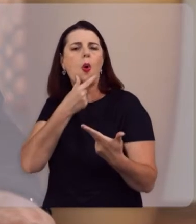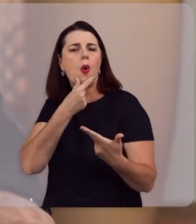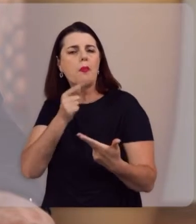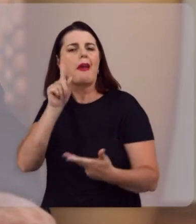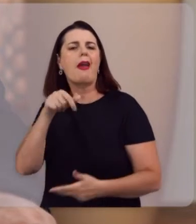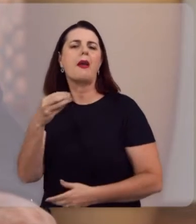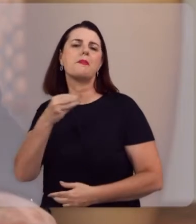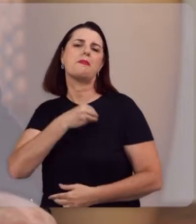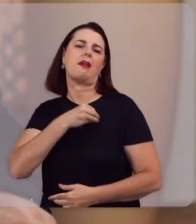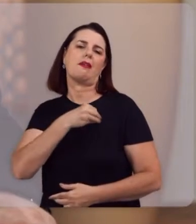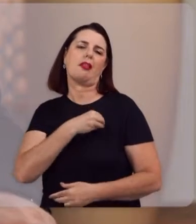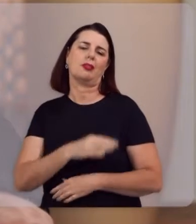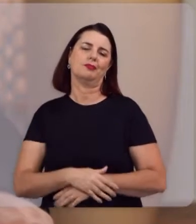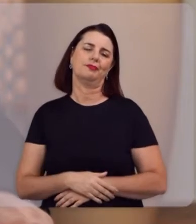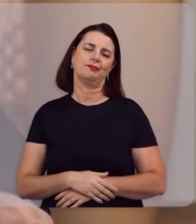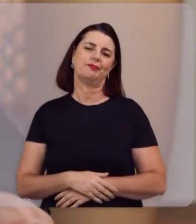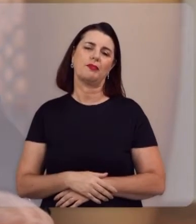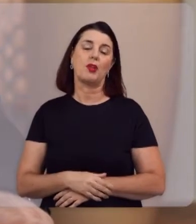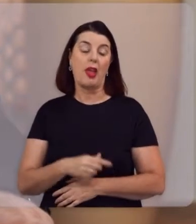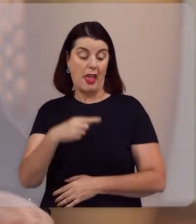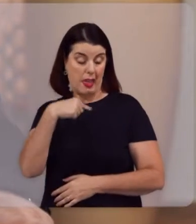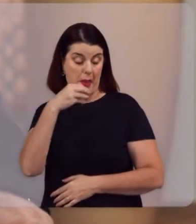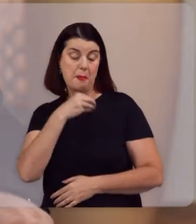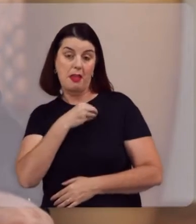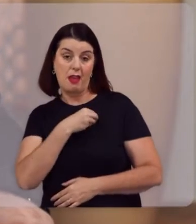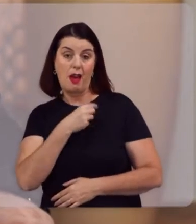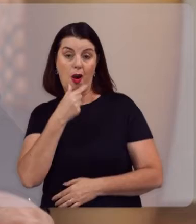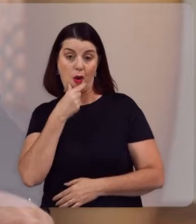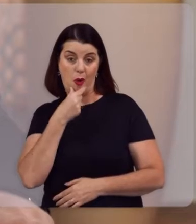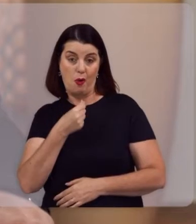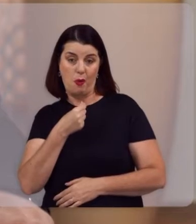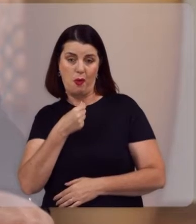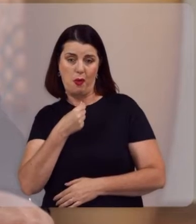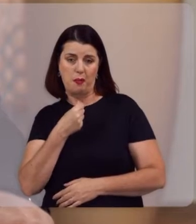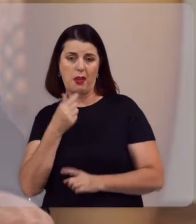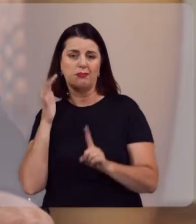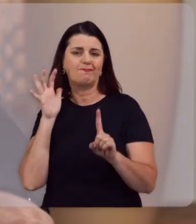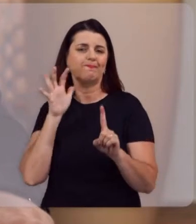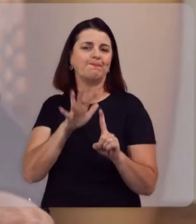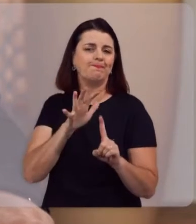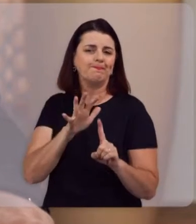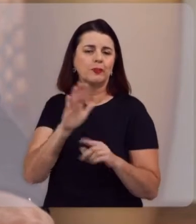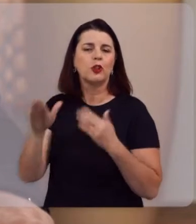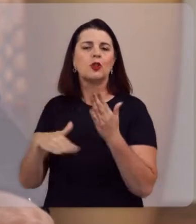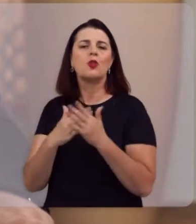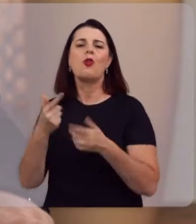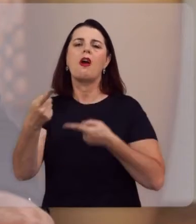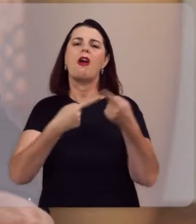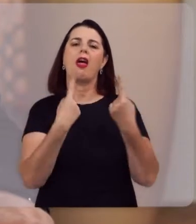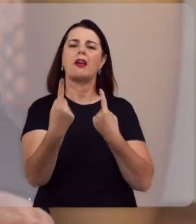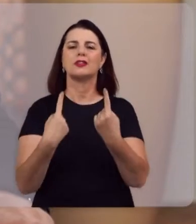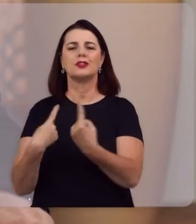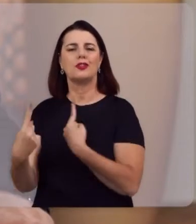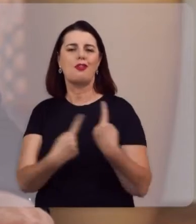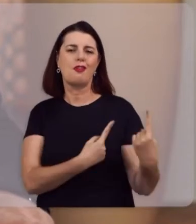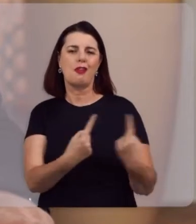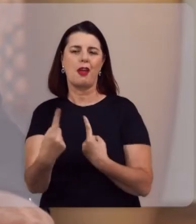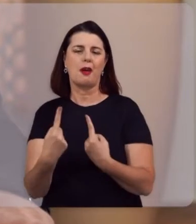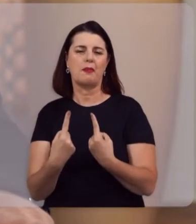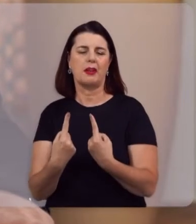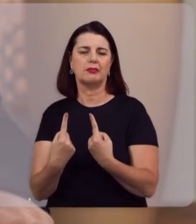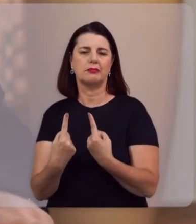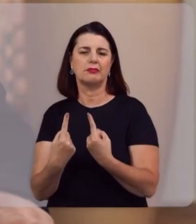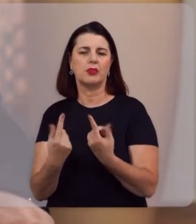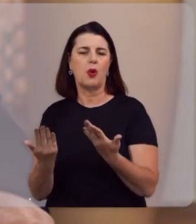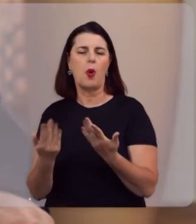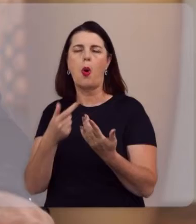pecador. E esse pecado do ser humano influencia todos os seus relacionamentos. Ele afeta